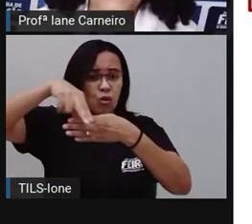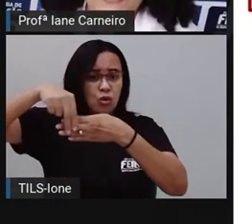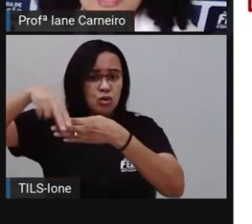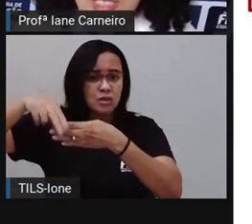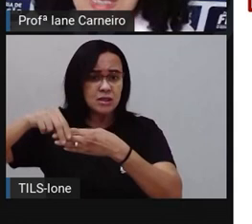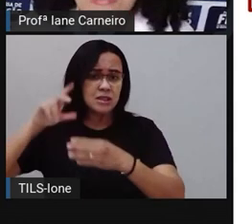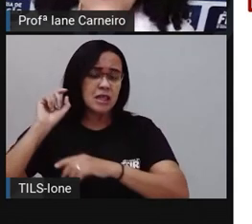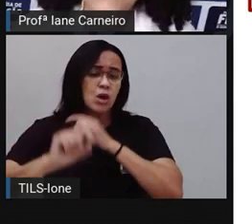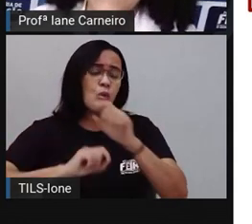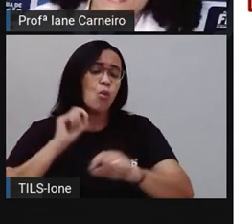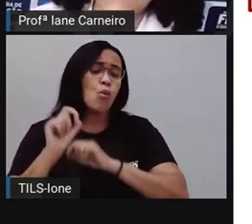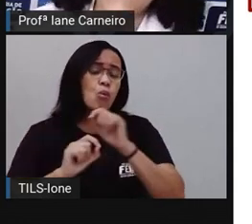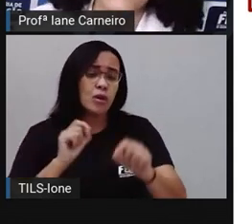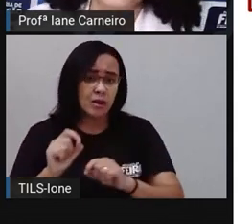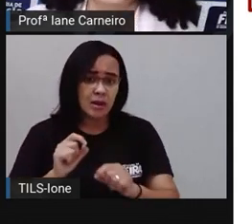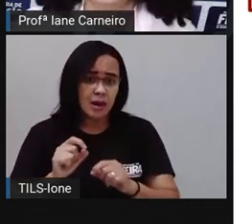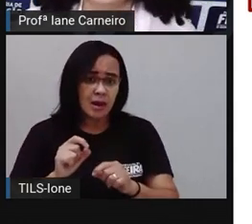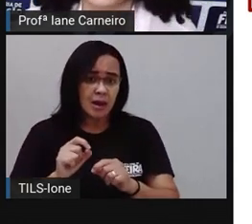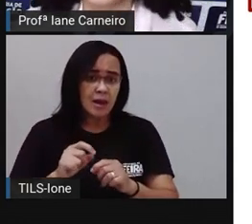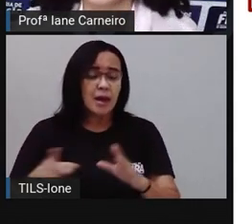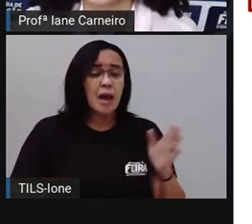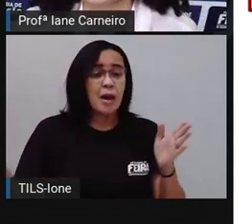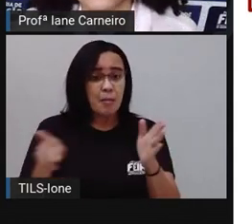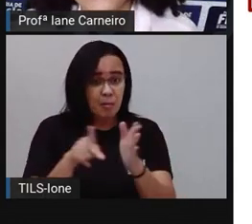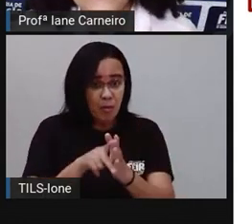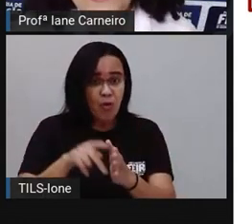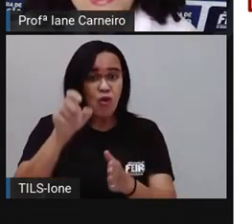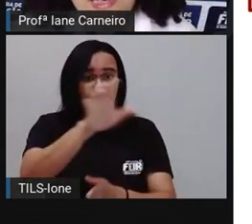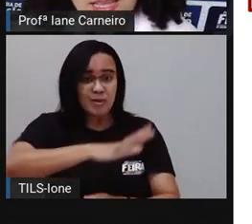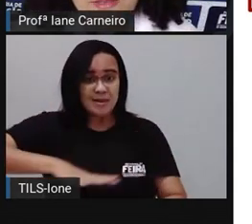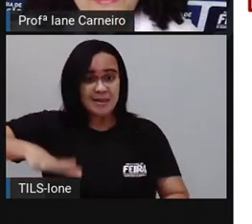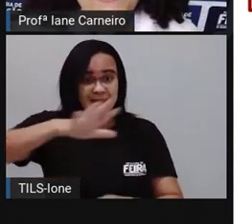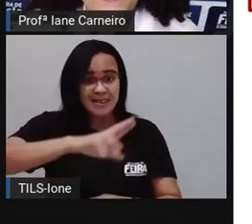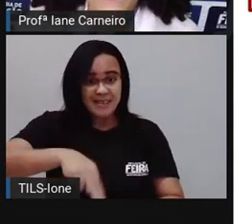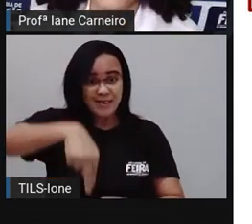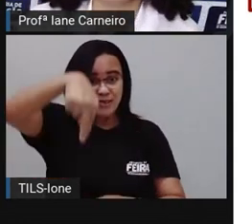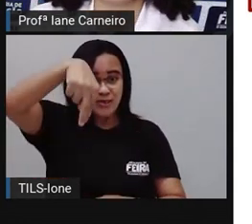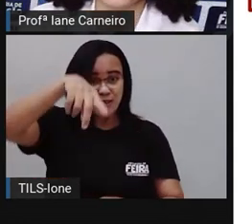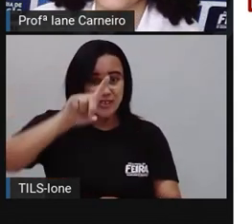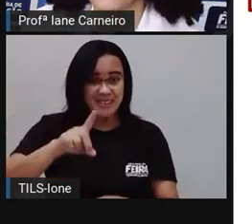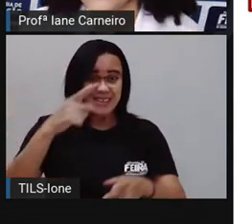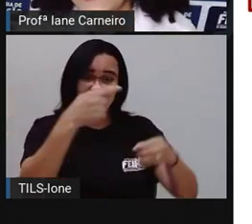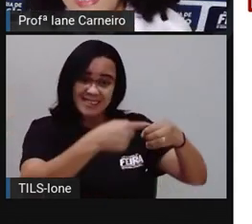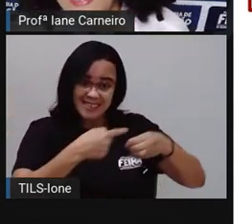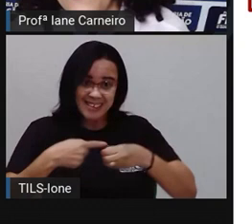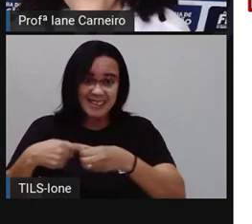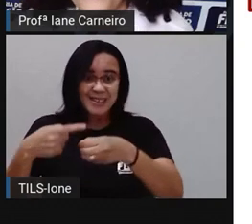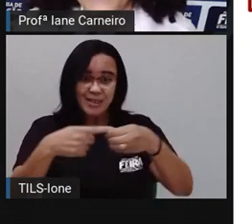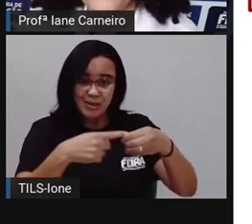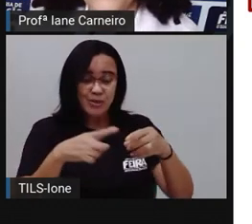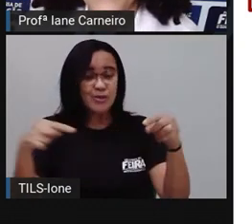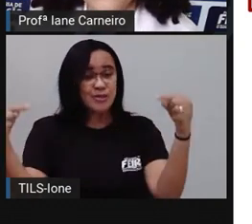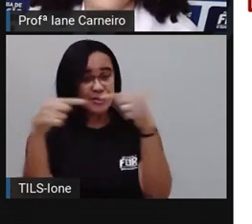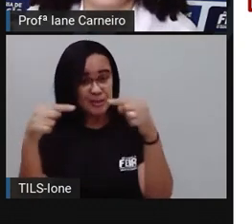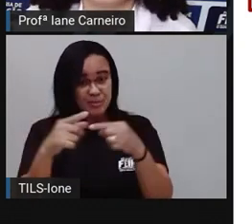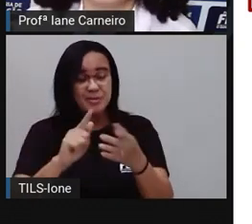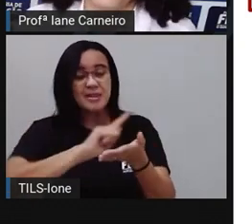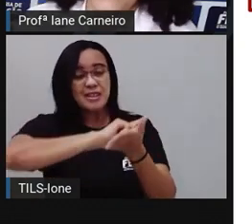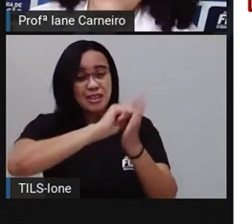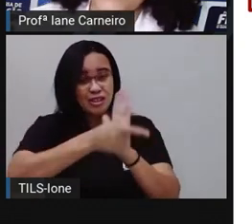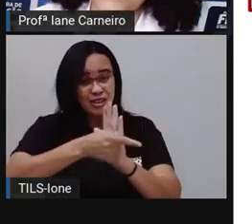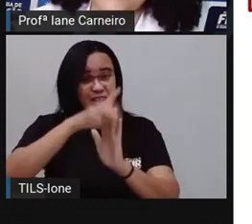manifestação literária do interior do nordeste brasileiro. É um gênero literário feito em